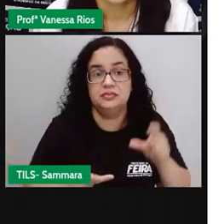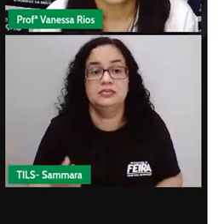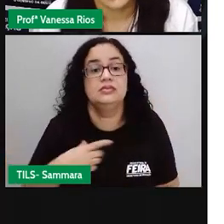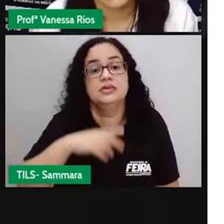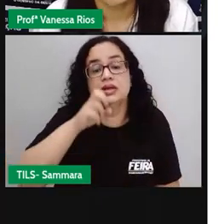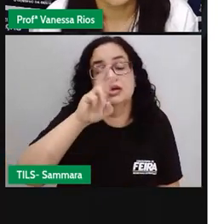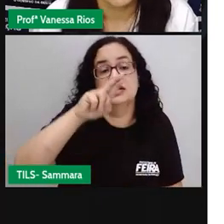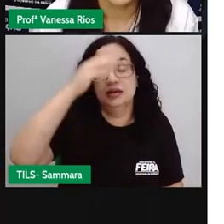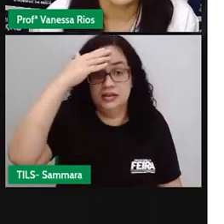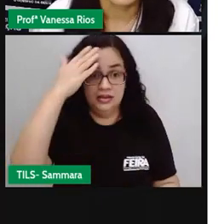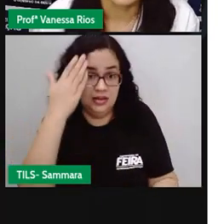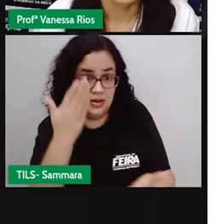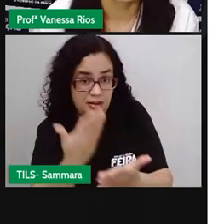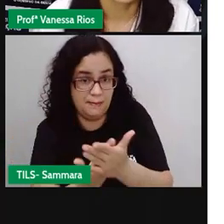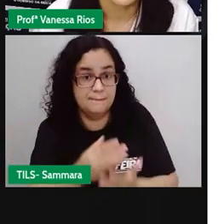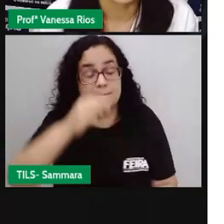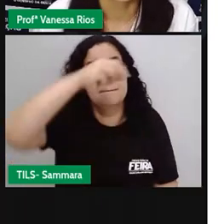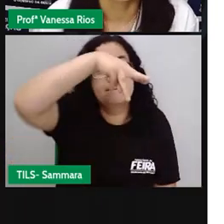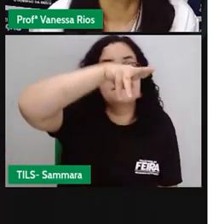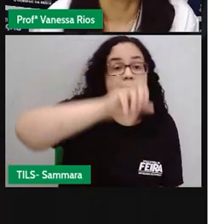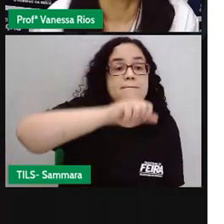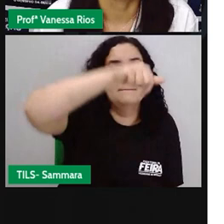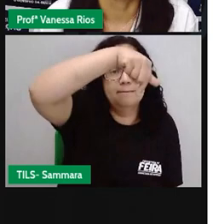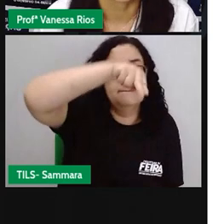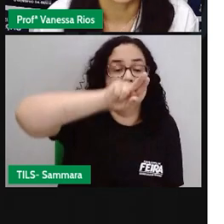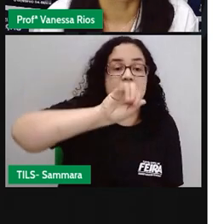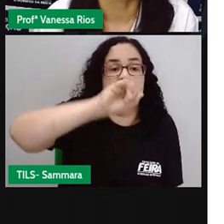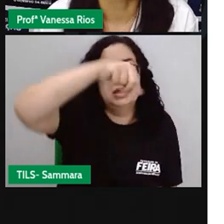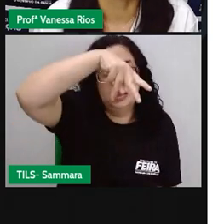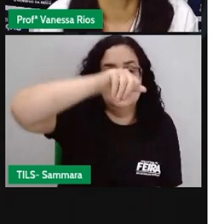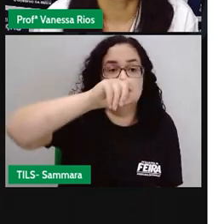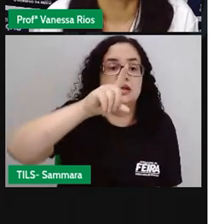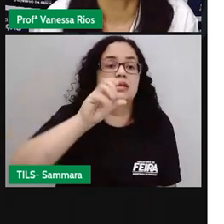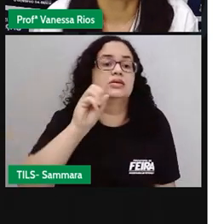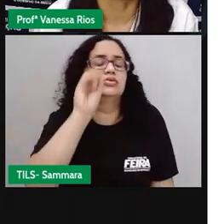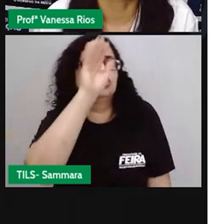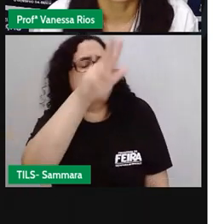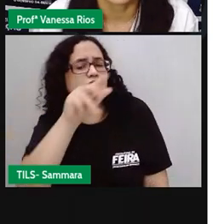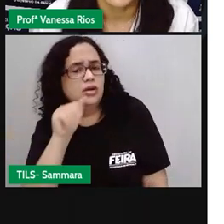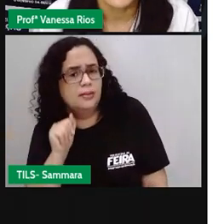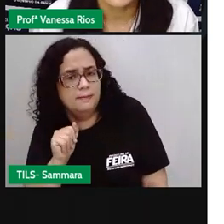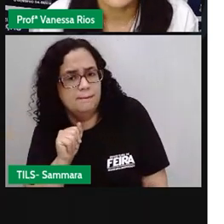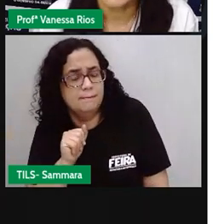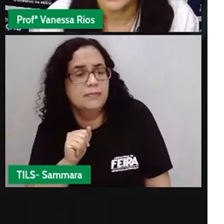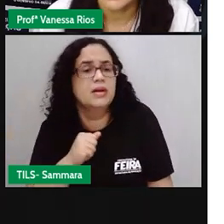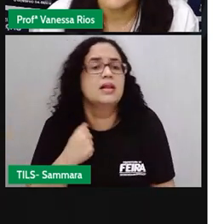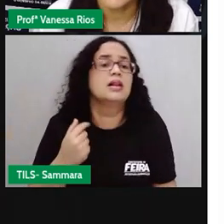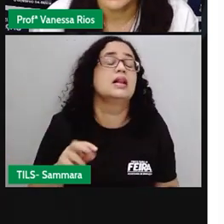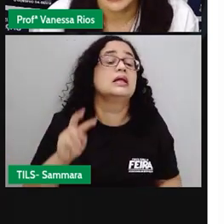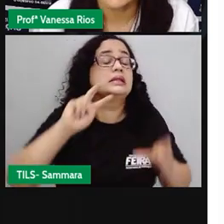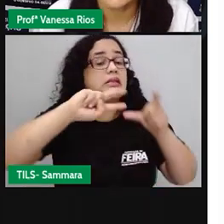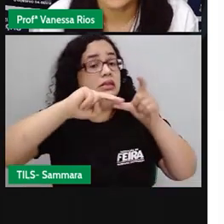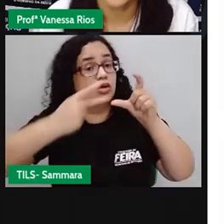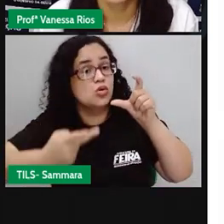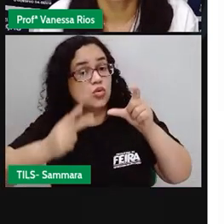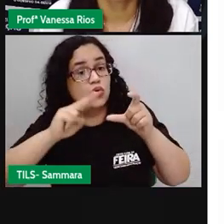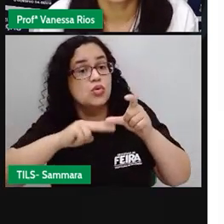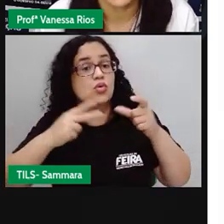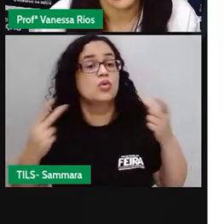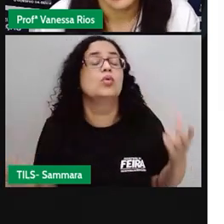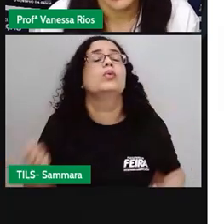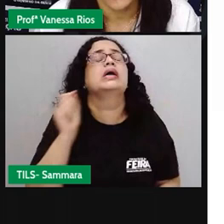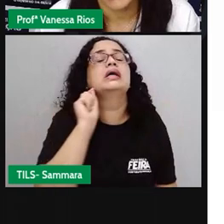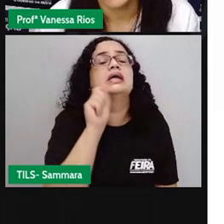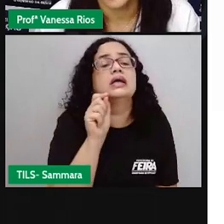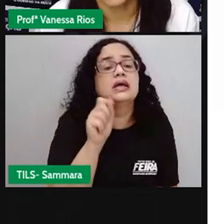Era, acreditava, maquinando, caindo, morava, chamávamos. Elas são classificadas como